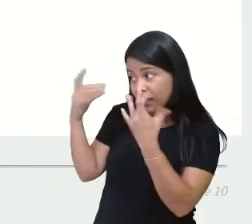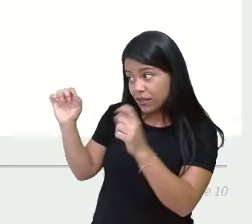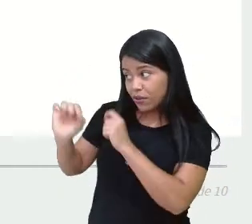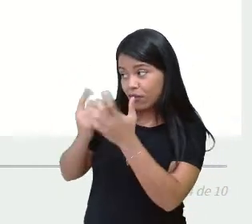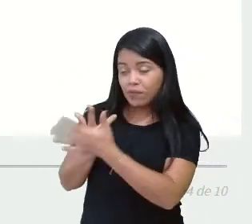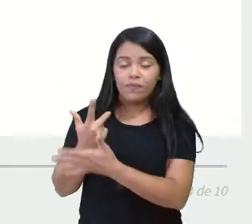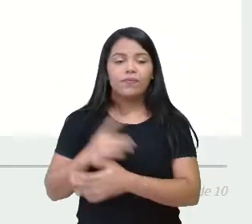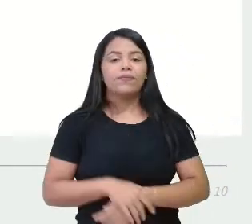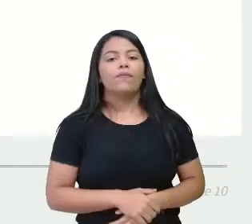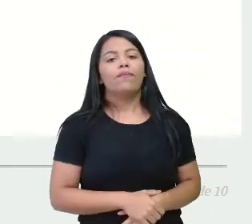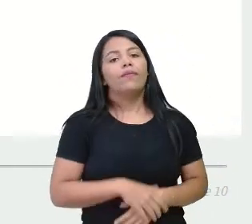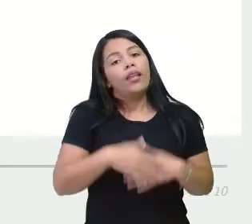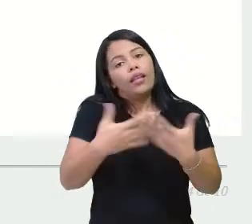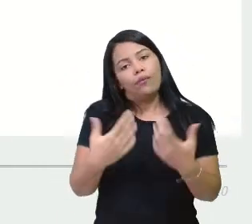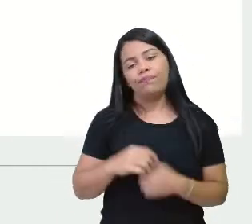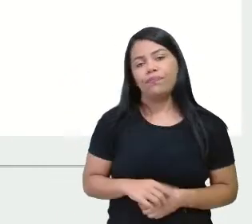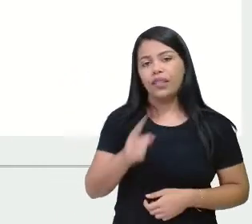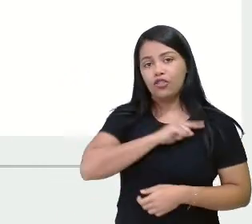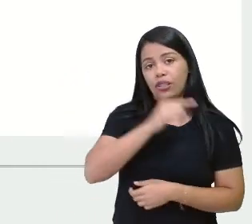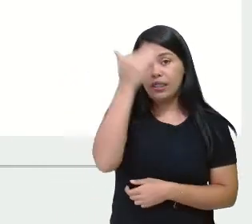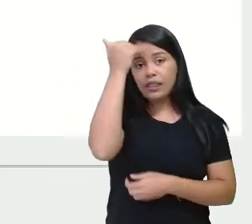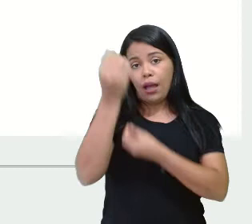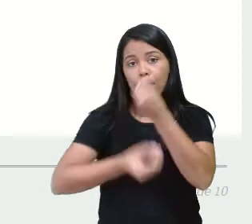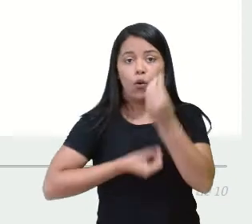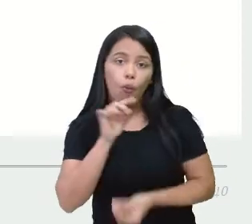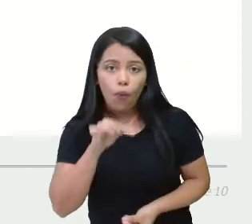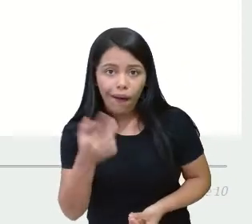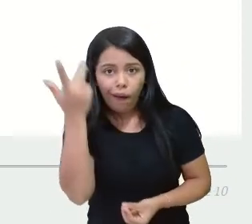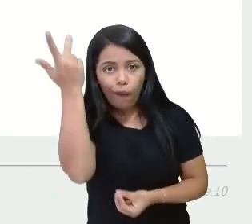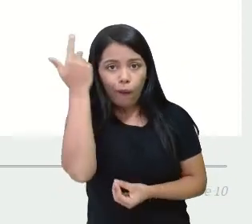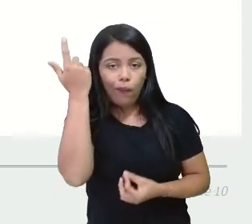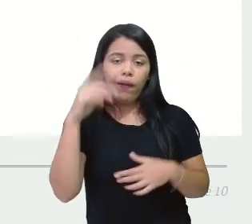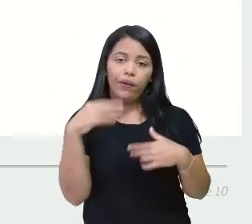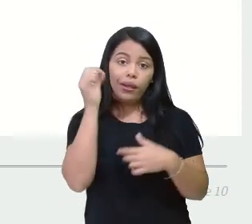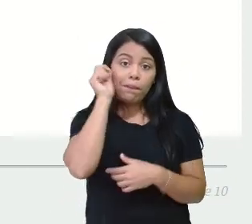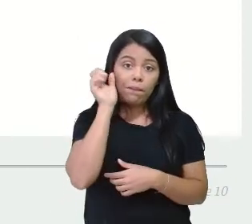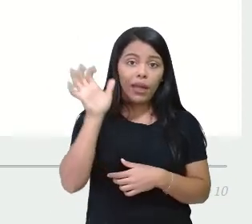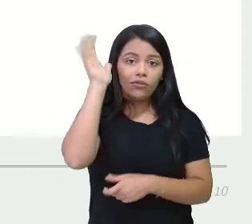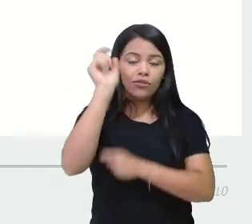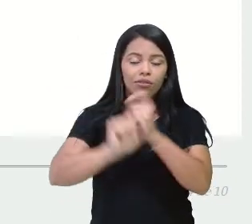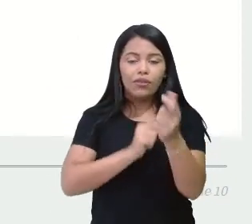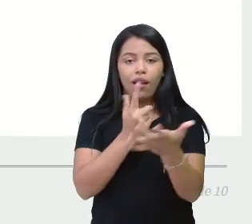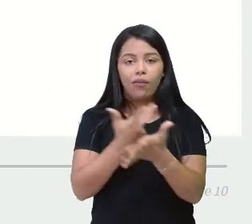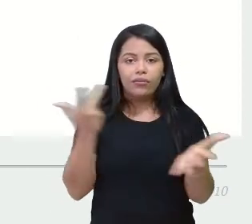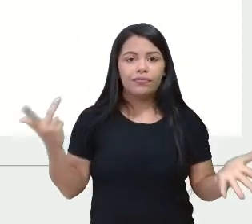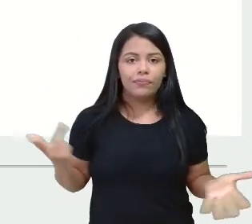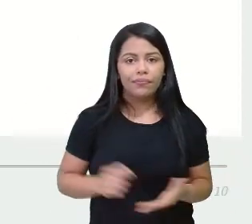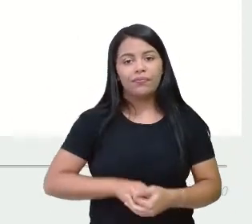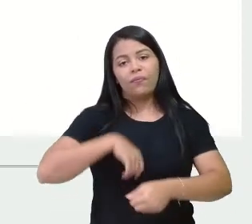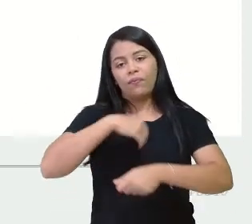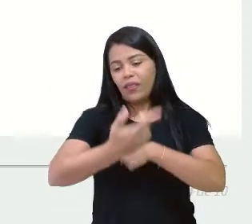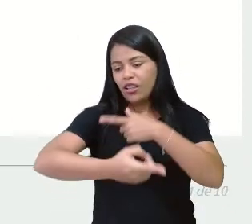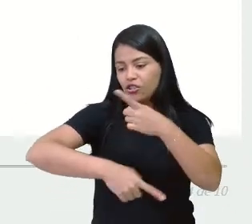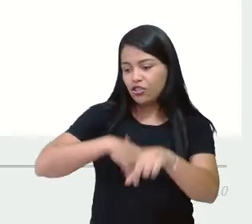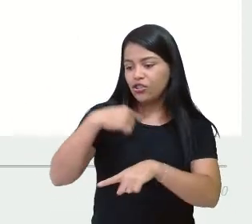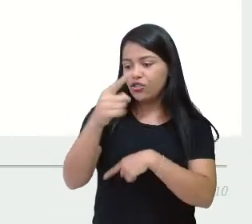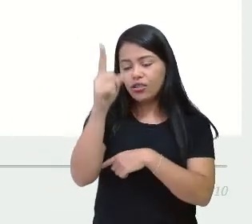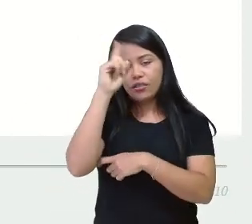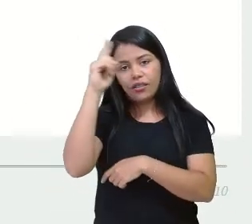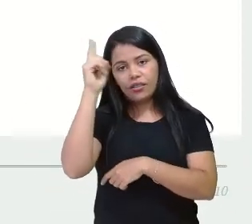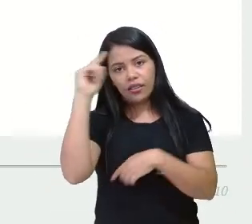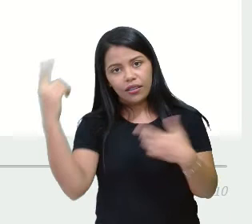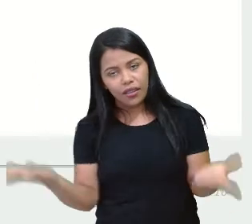Sabendo como são os coelhos, imagina o que aconteceu. Dia após dia, à espera da grande ocasião,